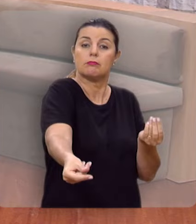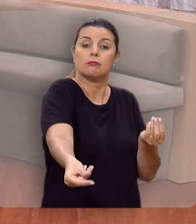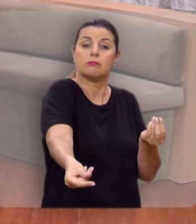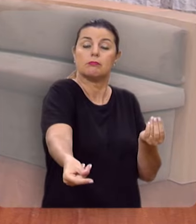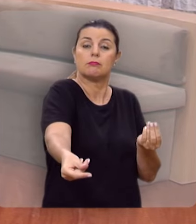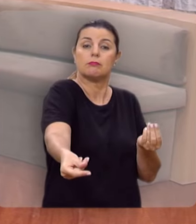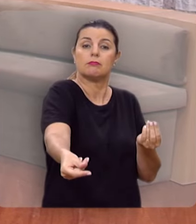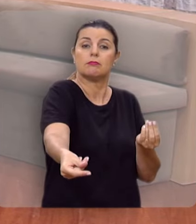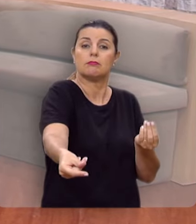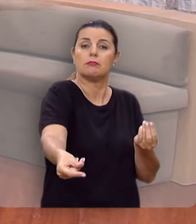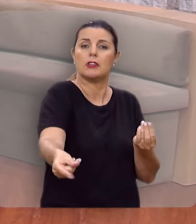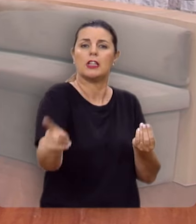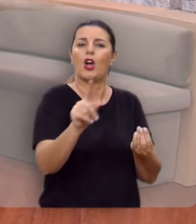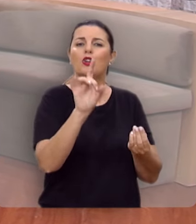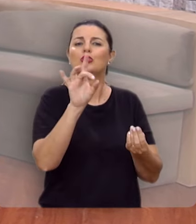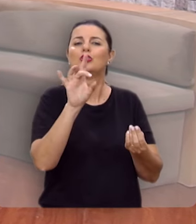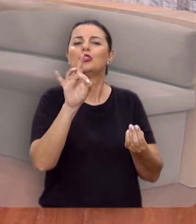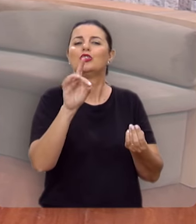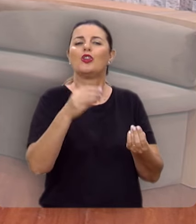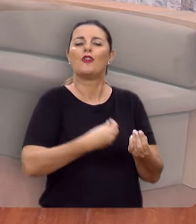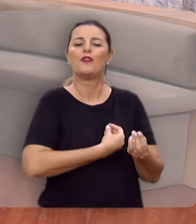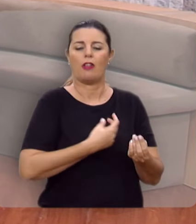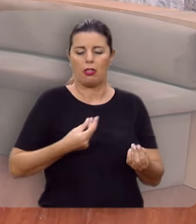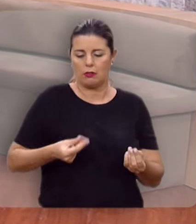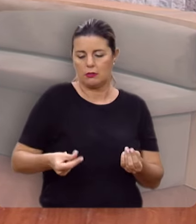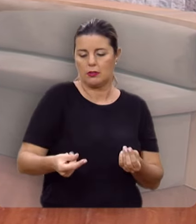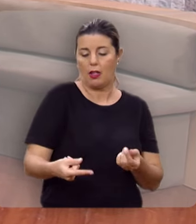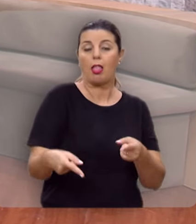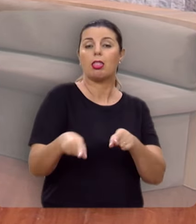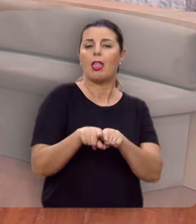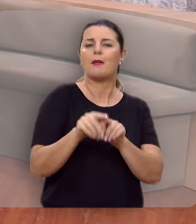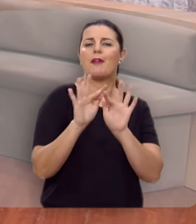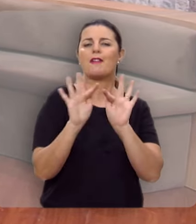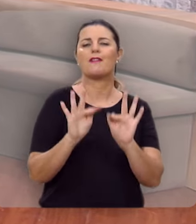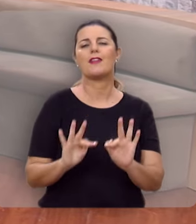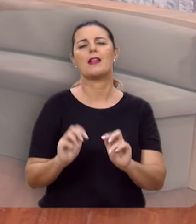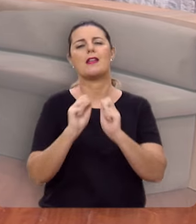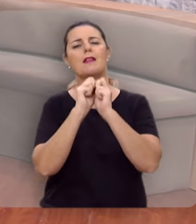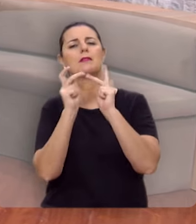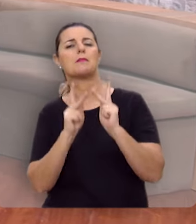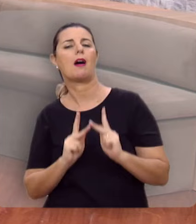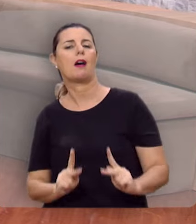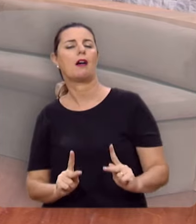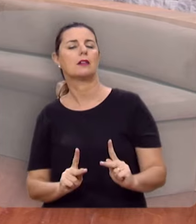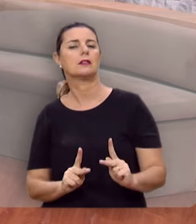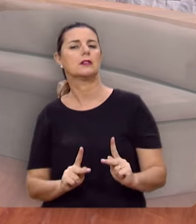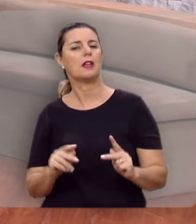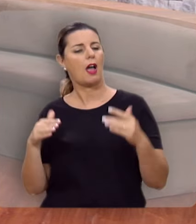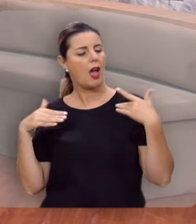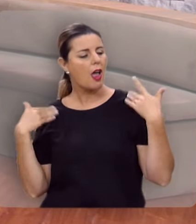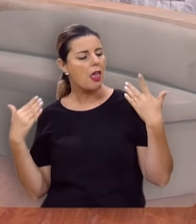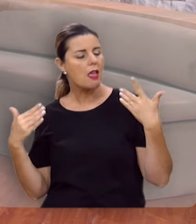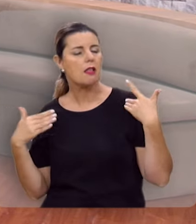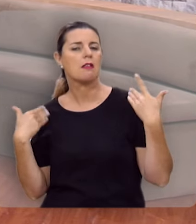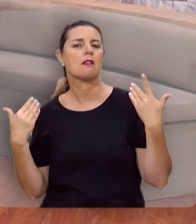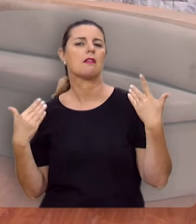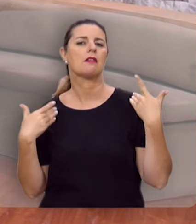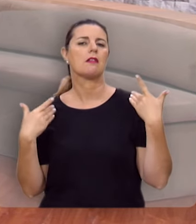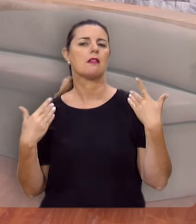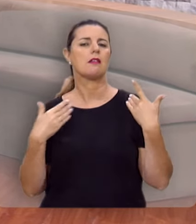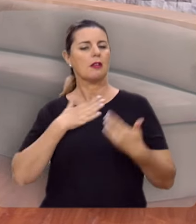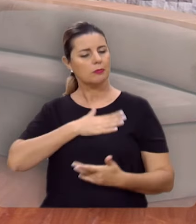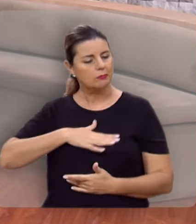Tem vida longa. Não só vida longa, vida feliz, de paz, de